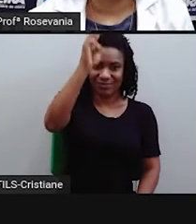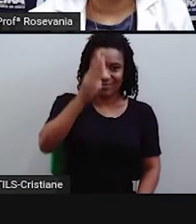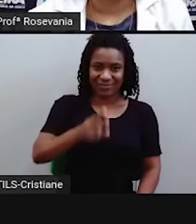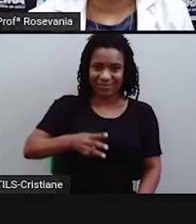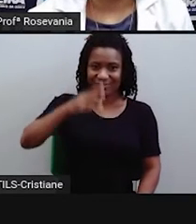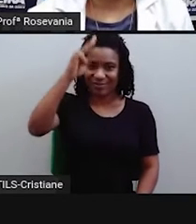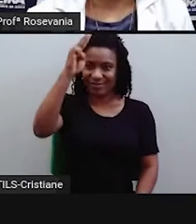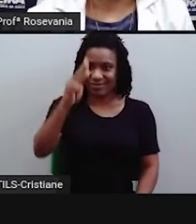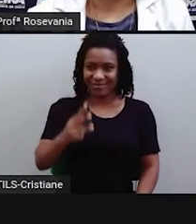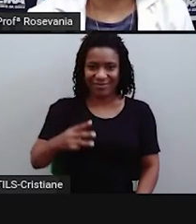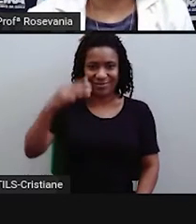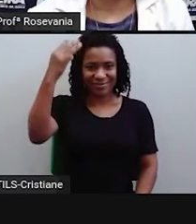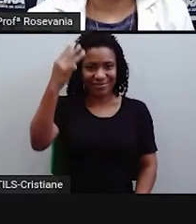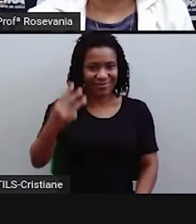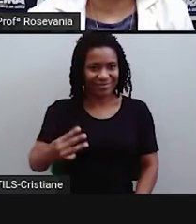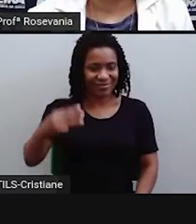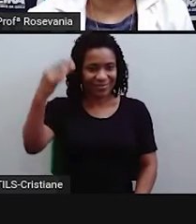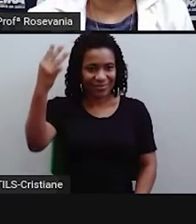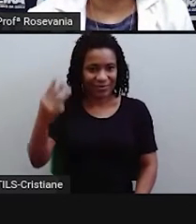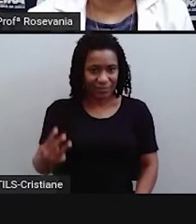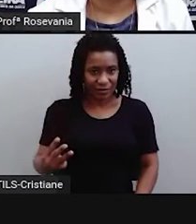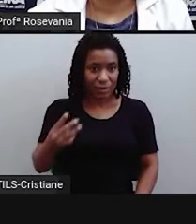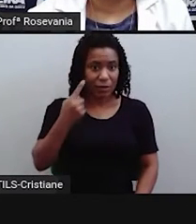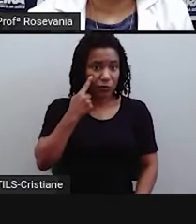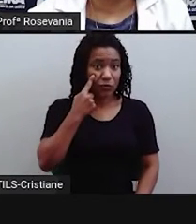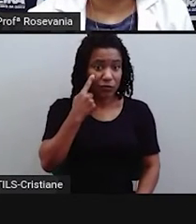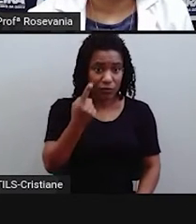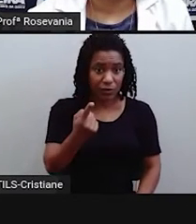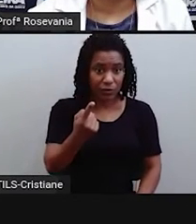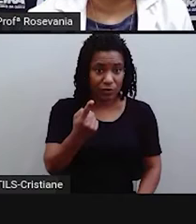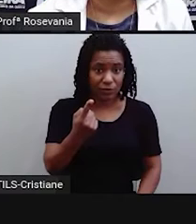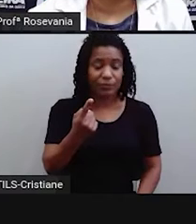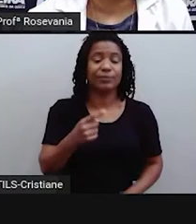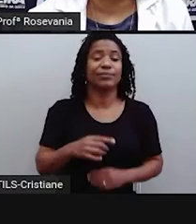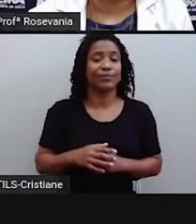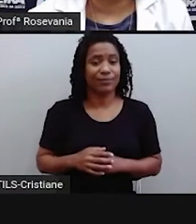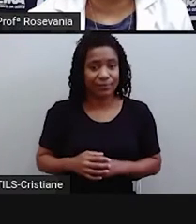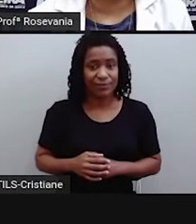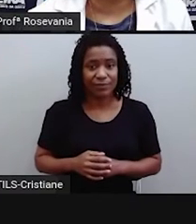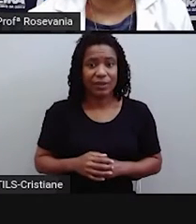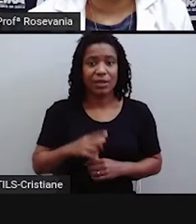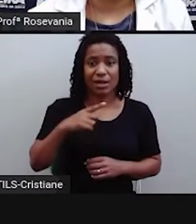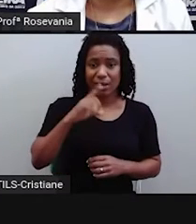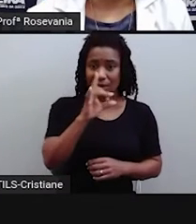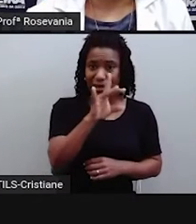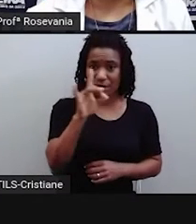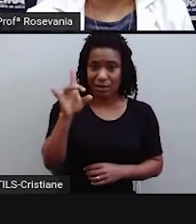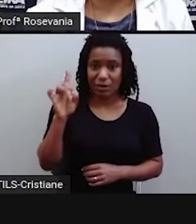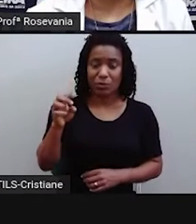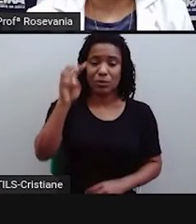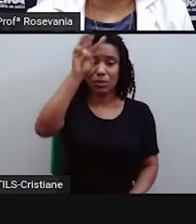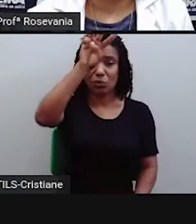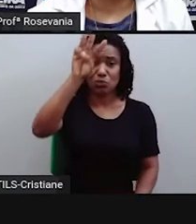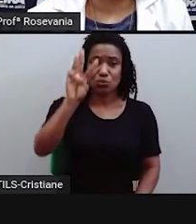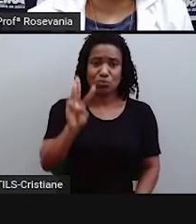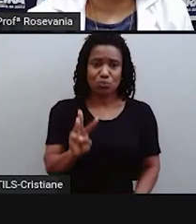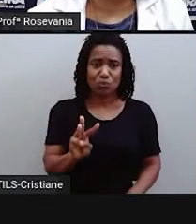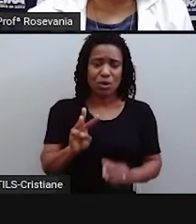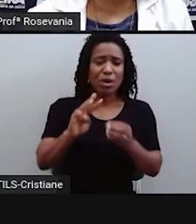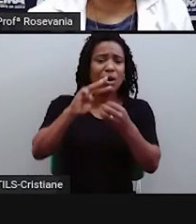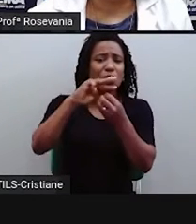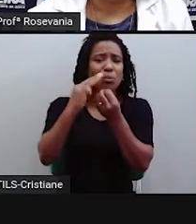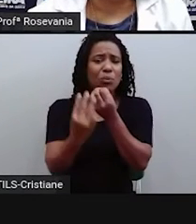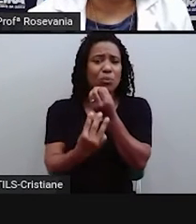estudar daqui a pouco. Então, vocês percebam que elas são, né? Cada uma delas tem o seu grauzinho, no, na ponta. E a junção